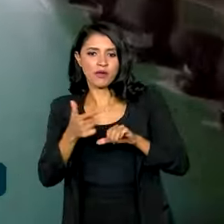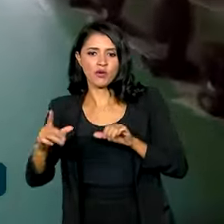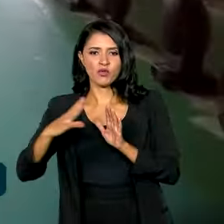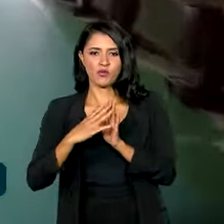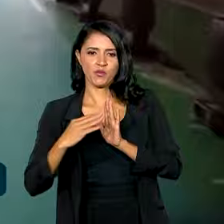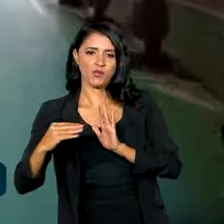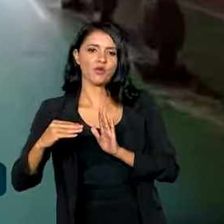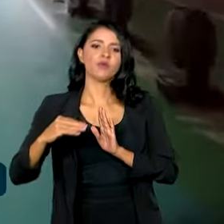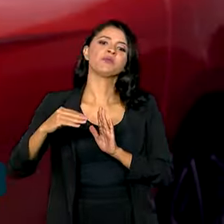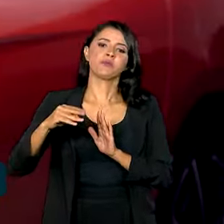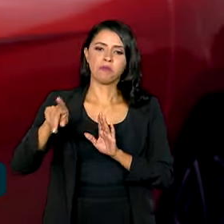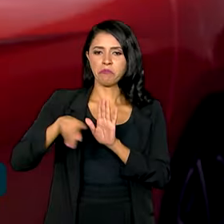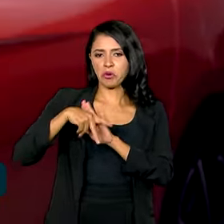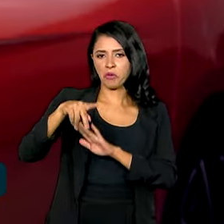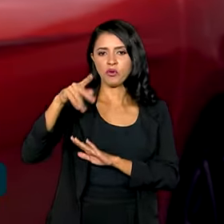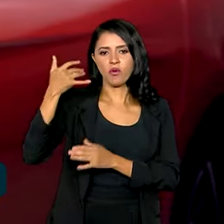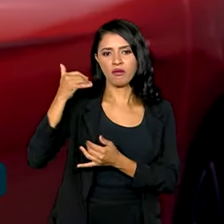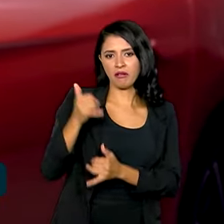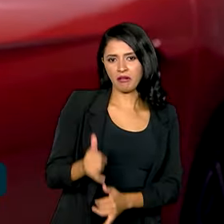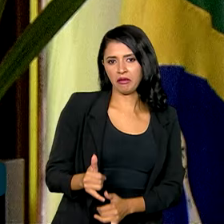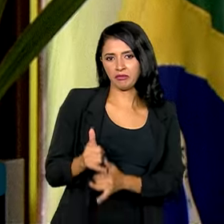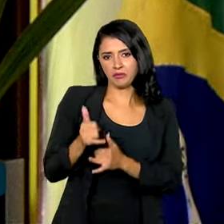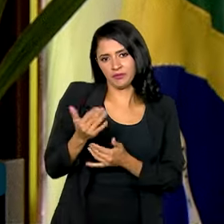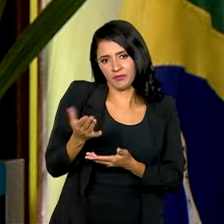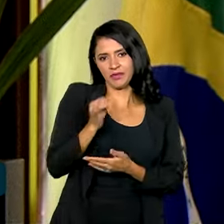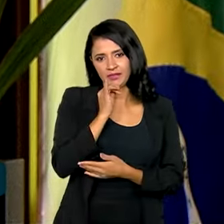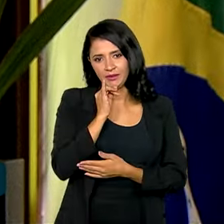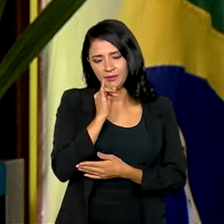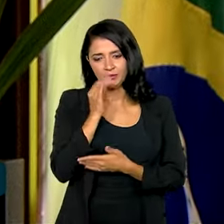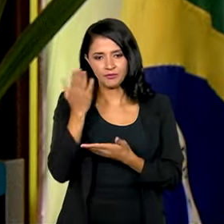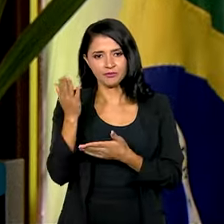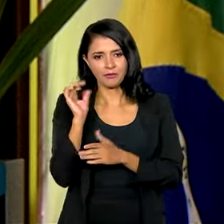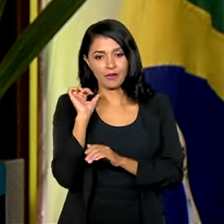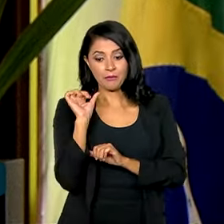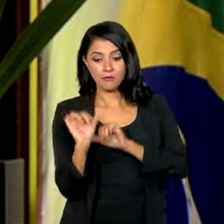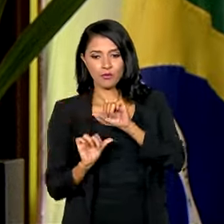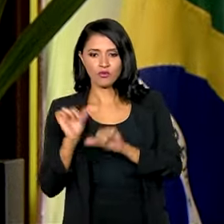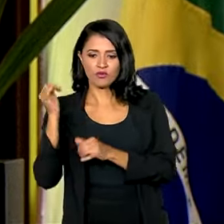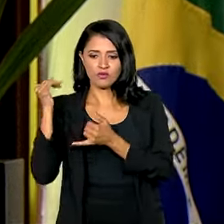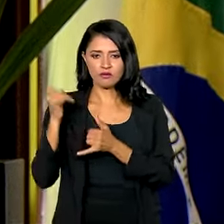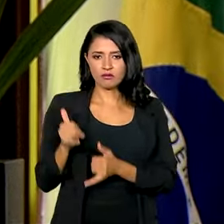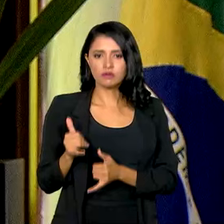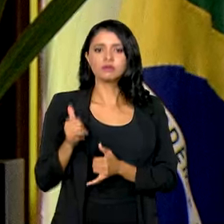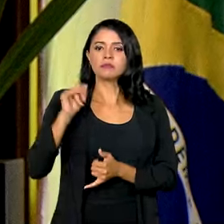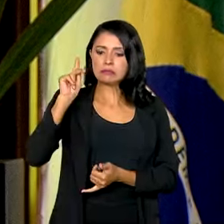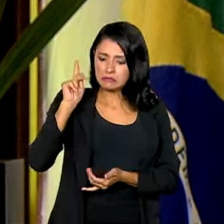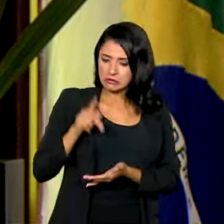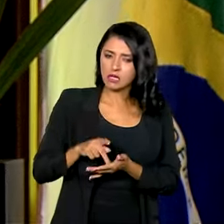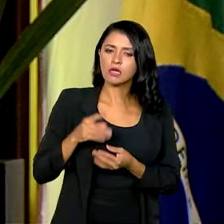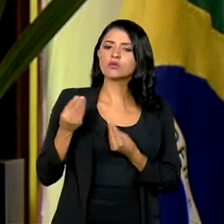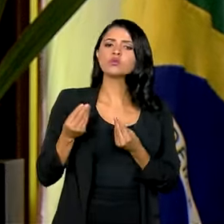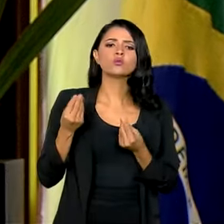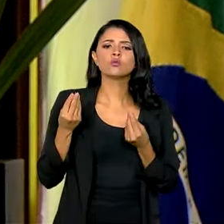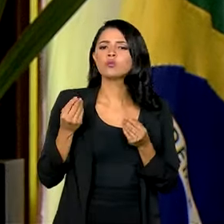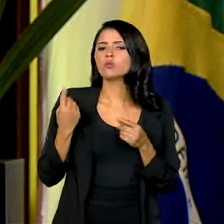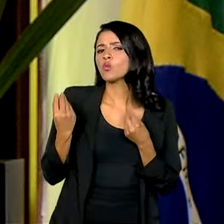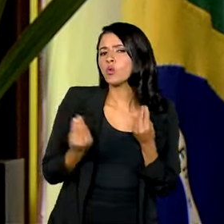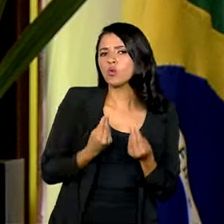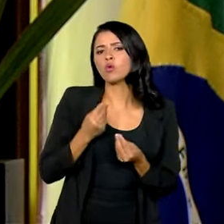elétricos não poluentes, por exemplo. A transição energética só se dará de forma efetiva,